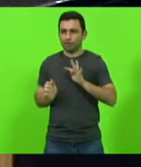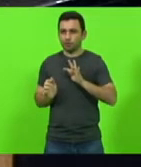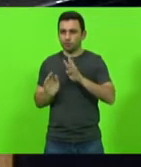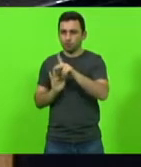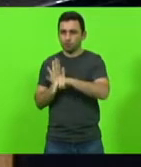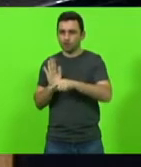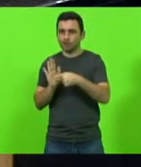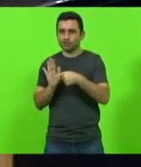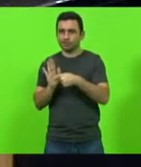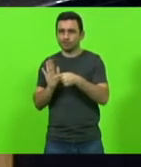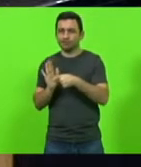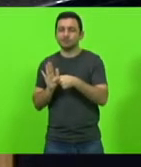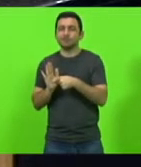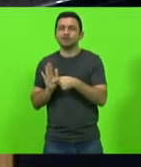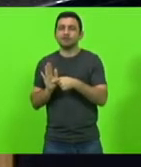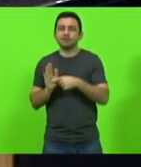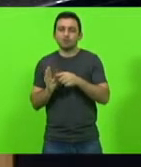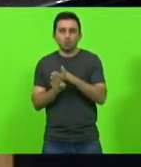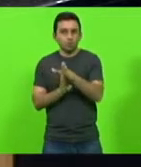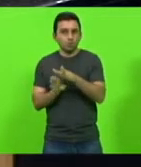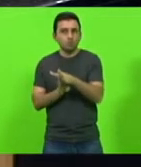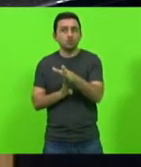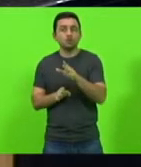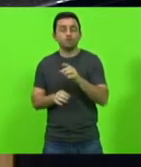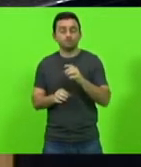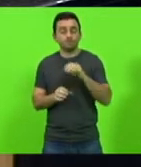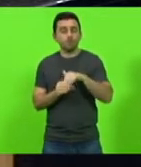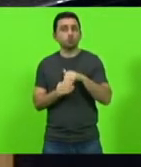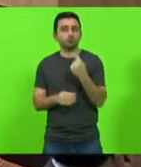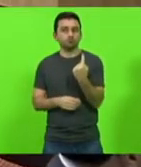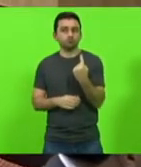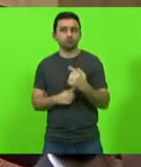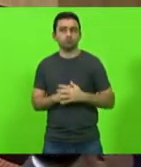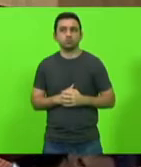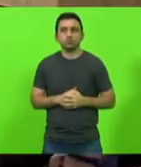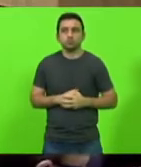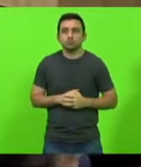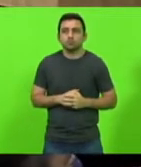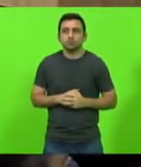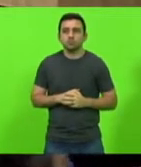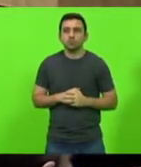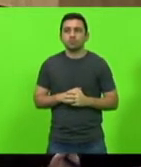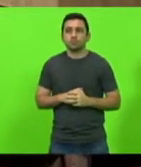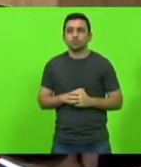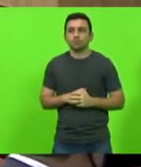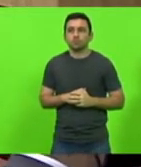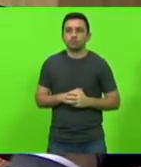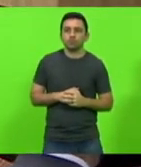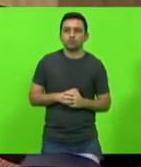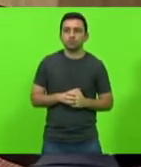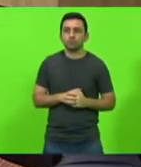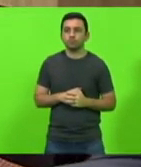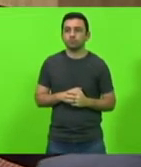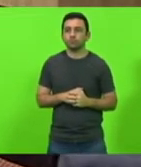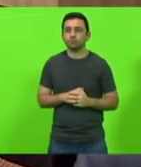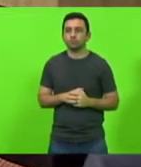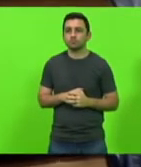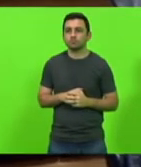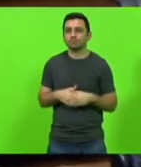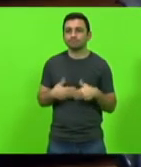colega de partido nós orientamos voto 1 obrigado senhor presidente deputado Bruno presidente